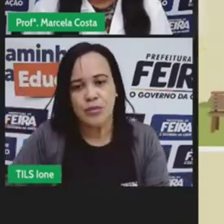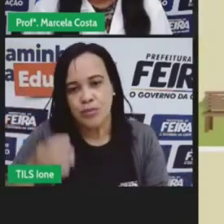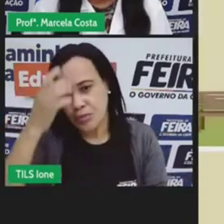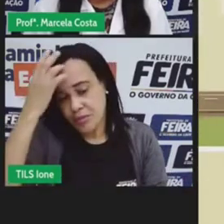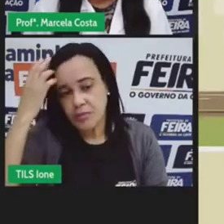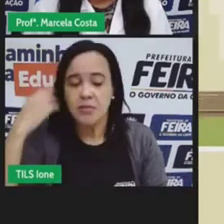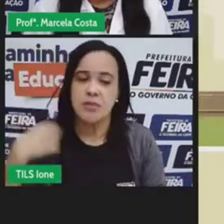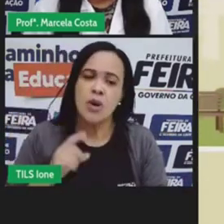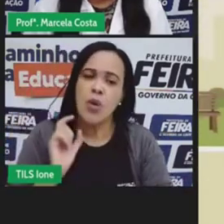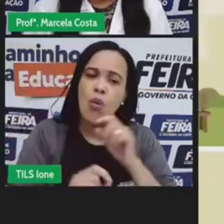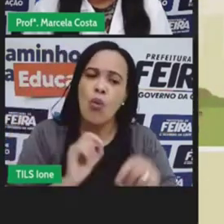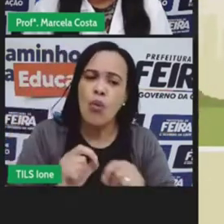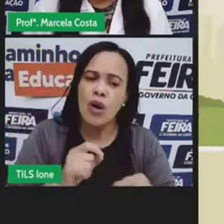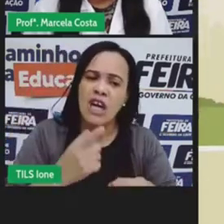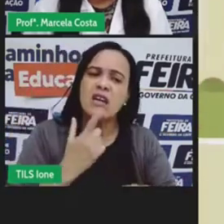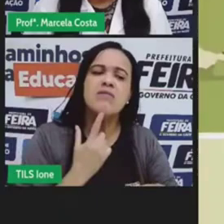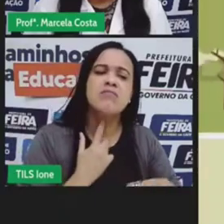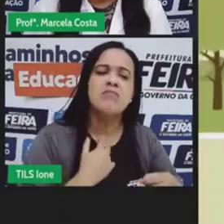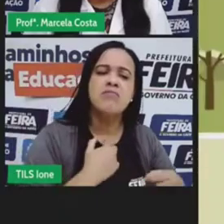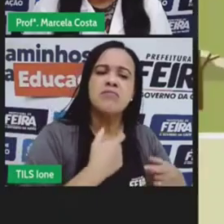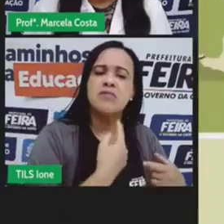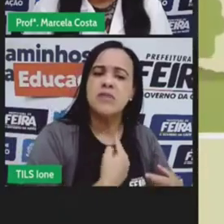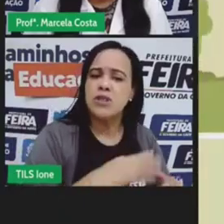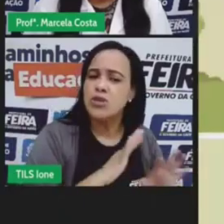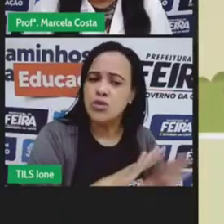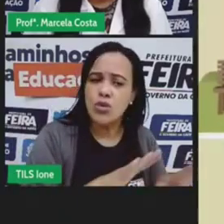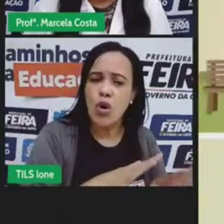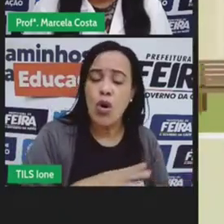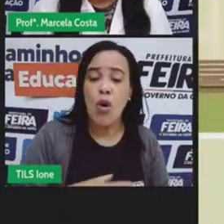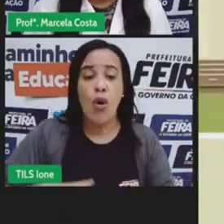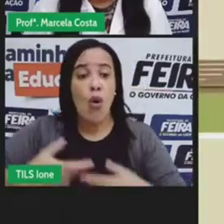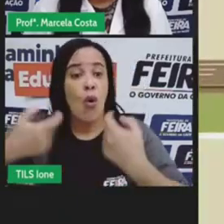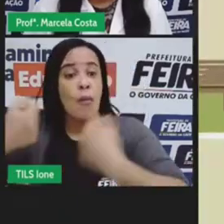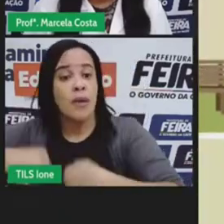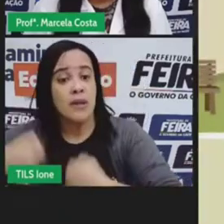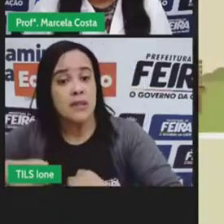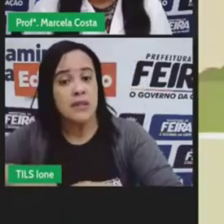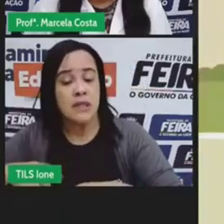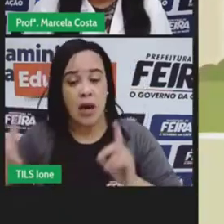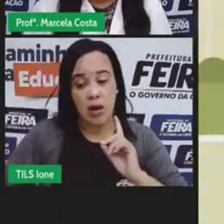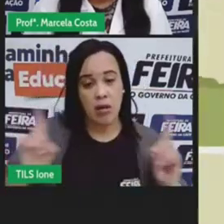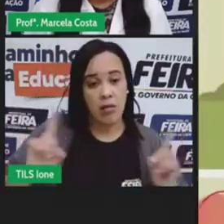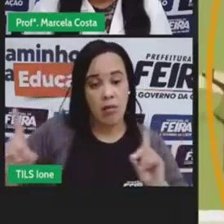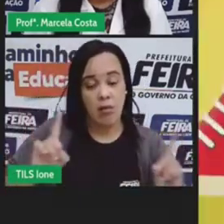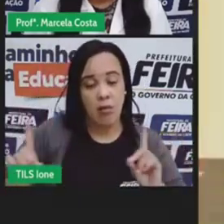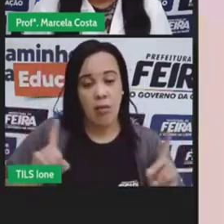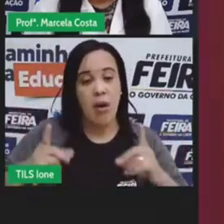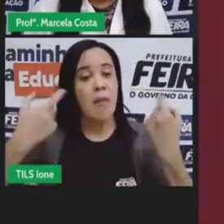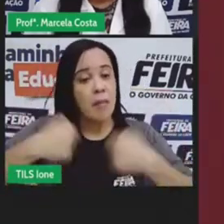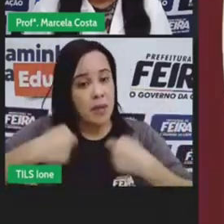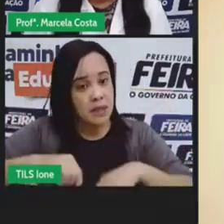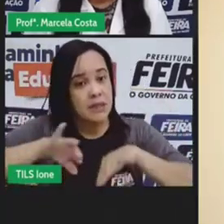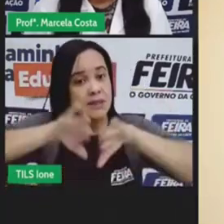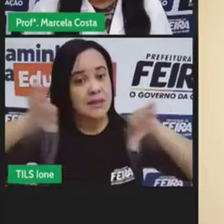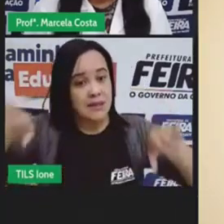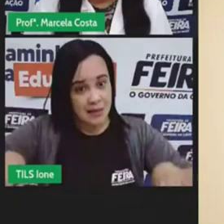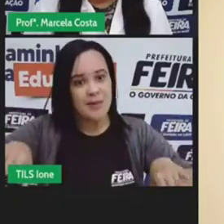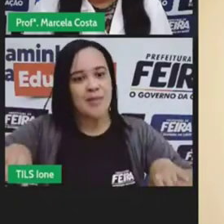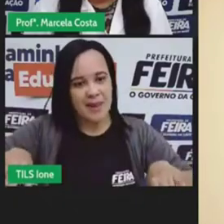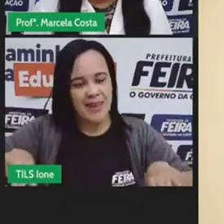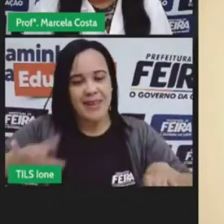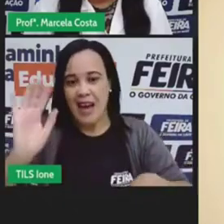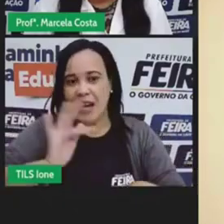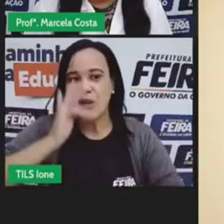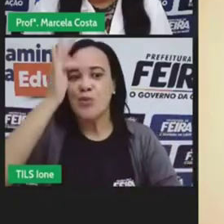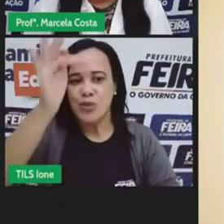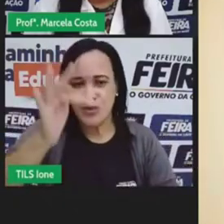necessidade ou uma vontade. sabendo separar a necessidade da vontade você vai ser bem feliz. É